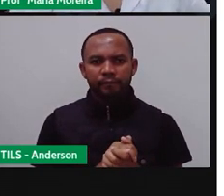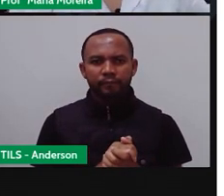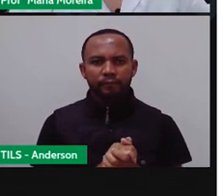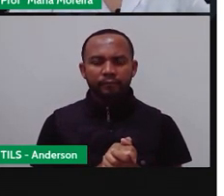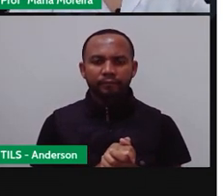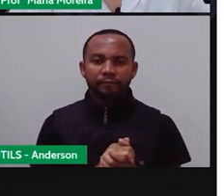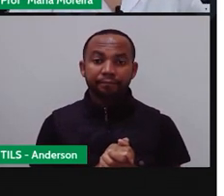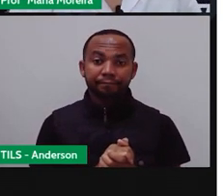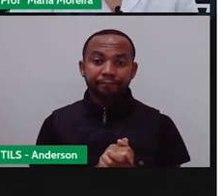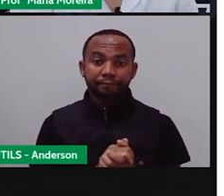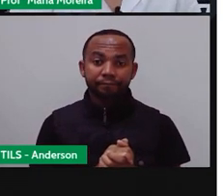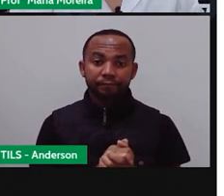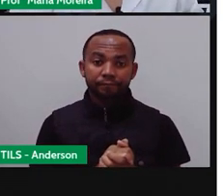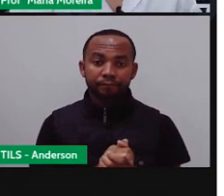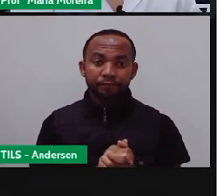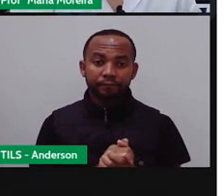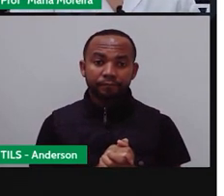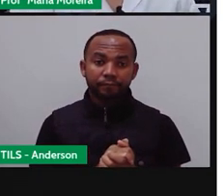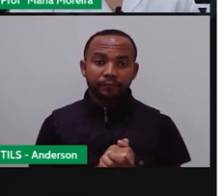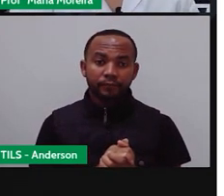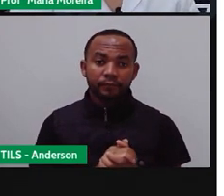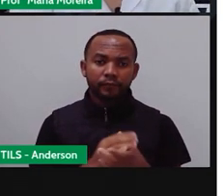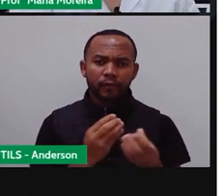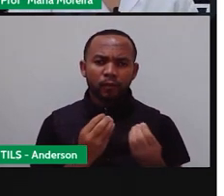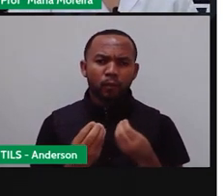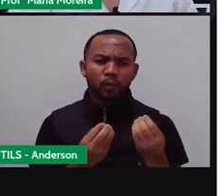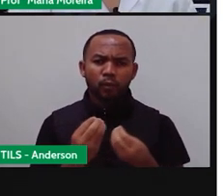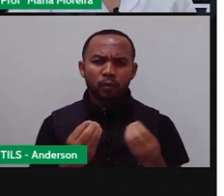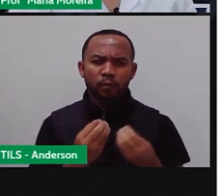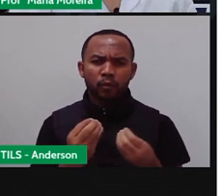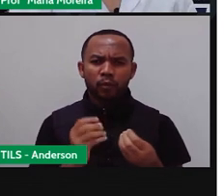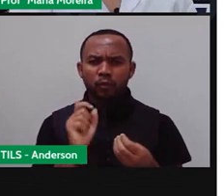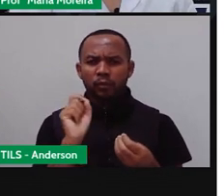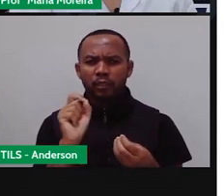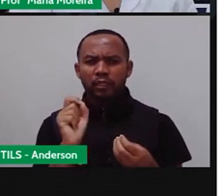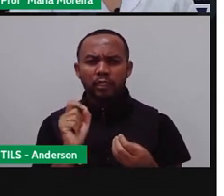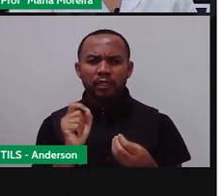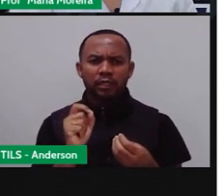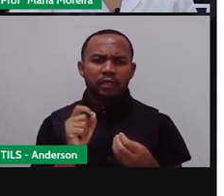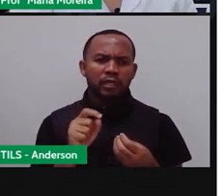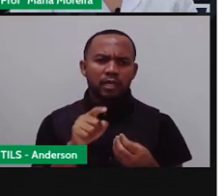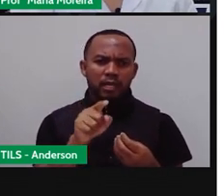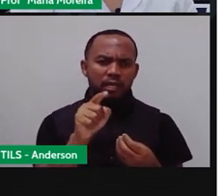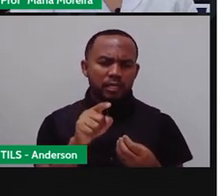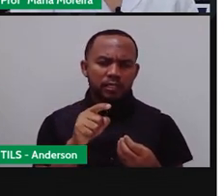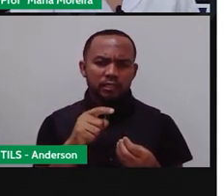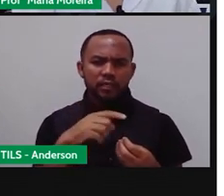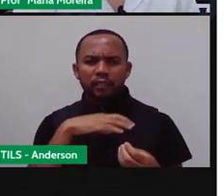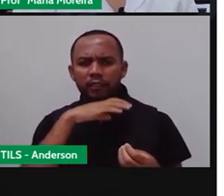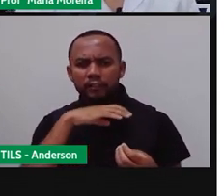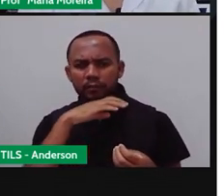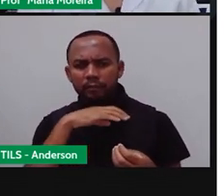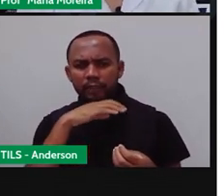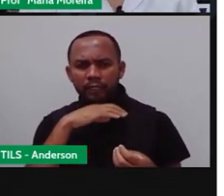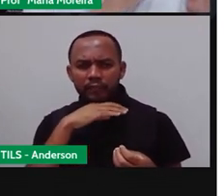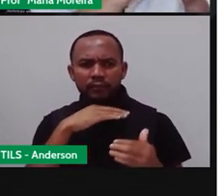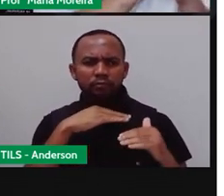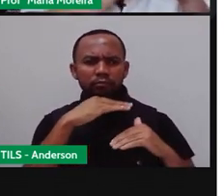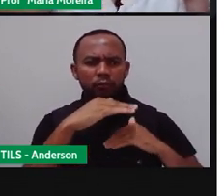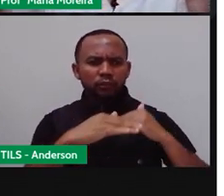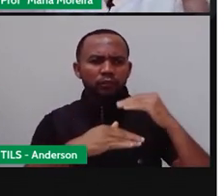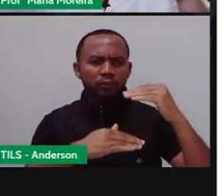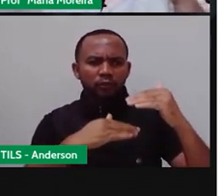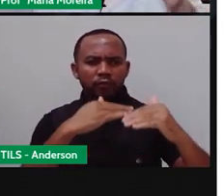escala temporal, né, o processo de domesticação acompanha a história da humanidade. Temporal por quê?